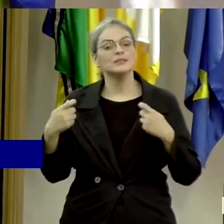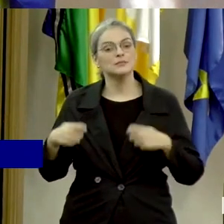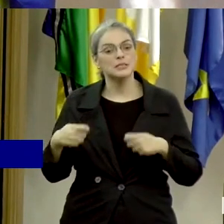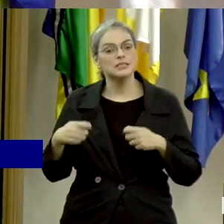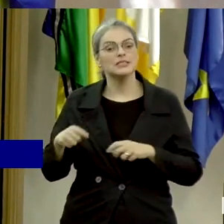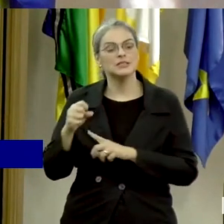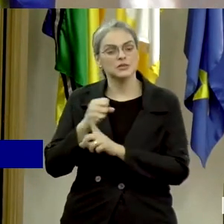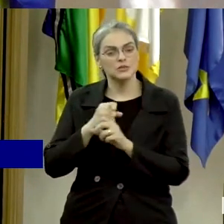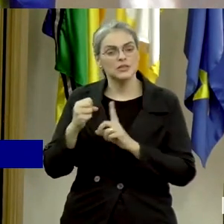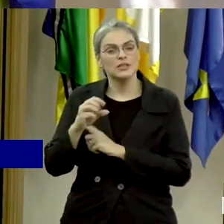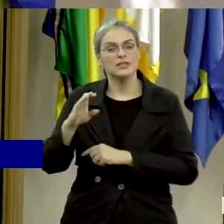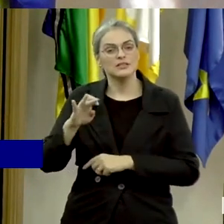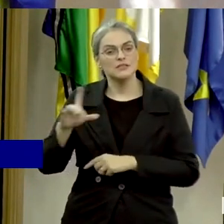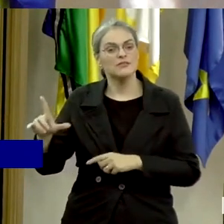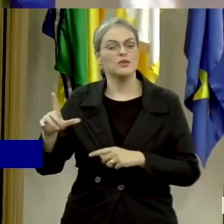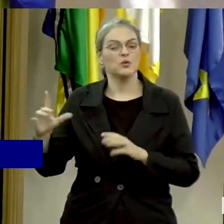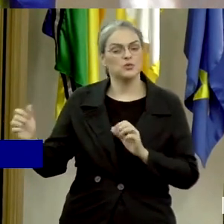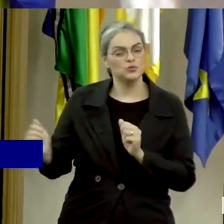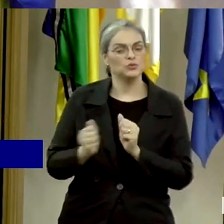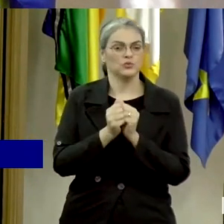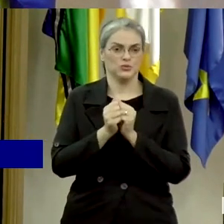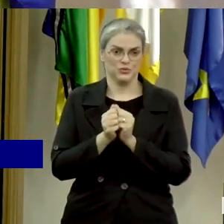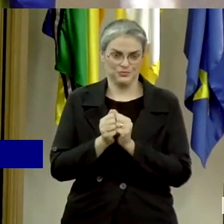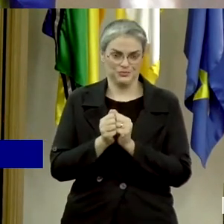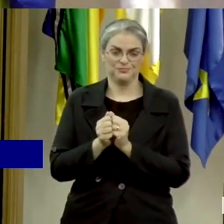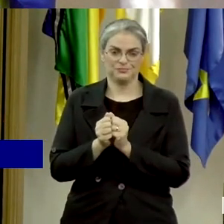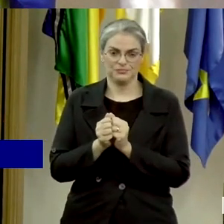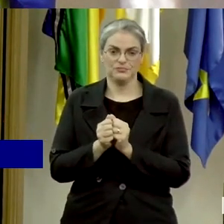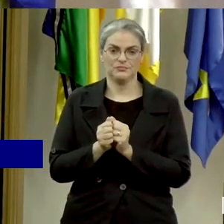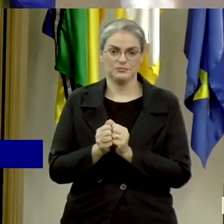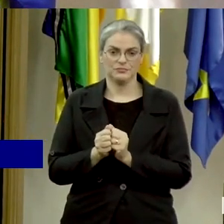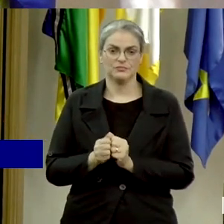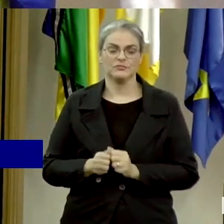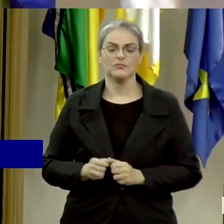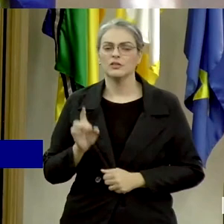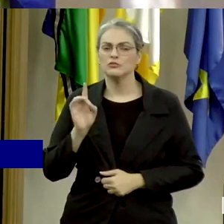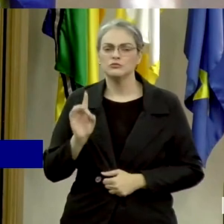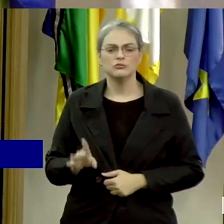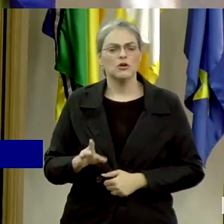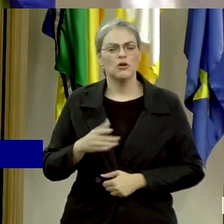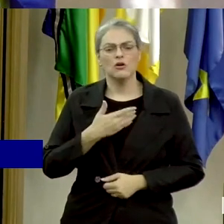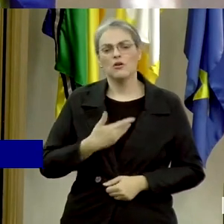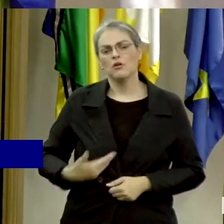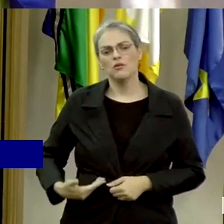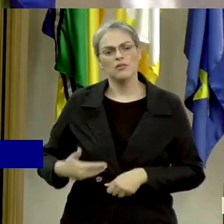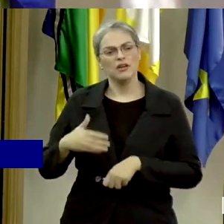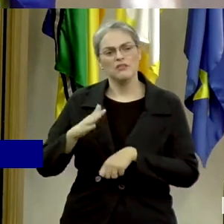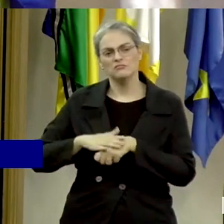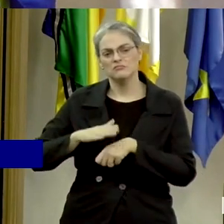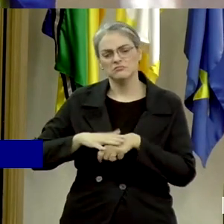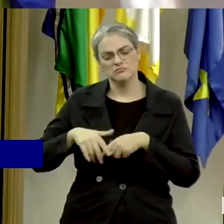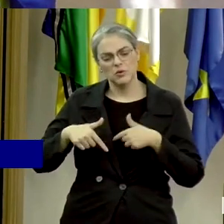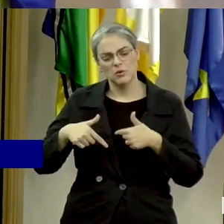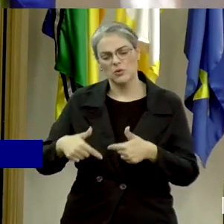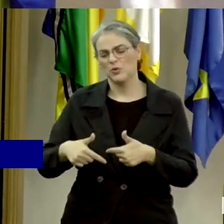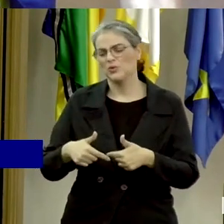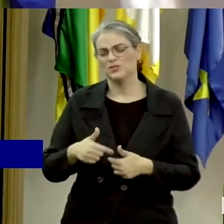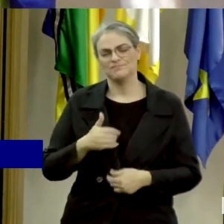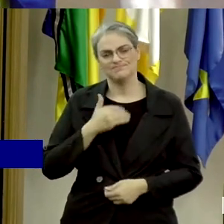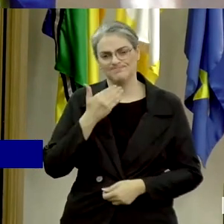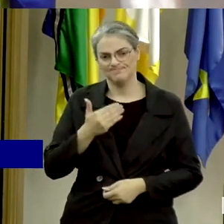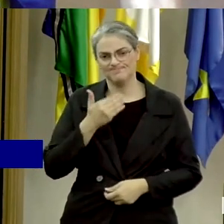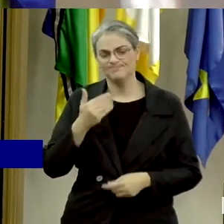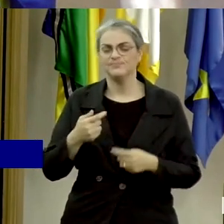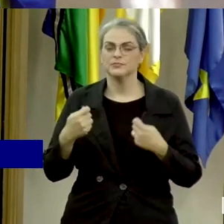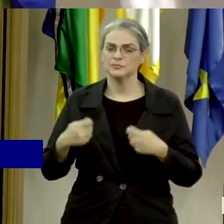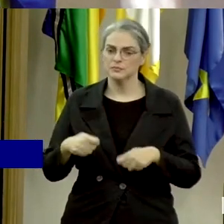sociedade civil. Ou seja, a ação isolada por parte do Estado sem essa amarração com a sociedade civil não vai permitir que a